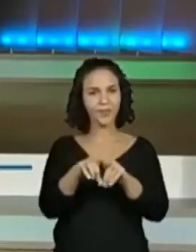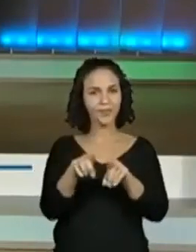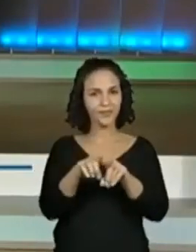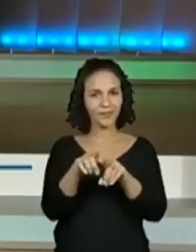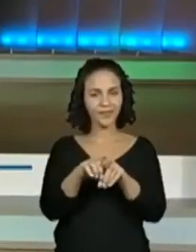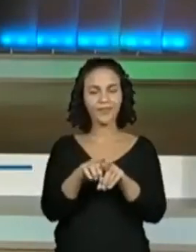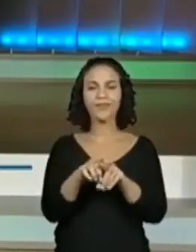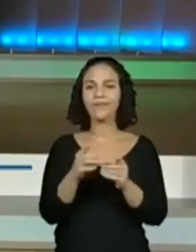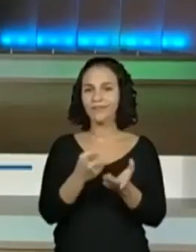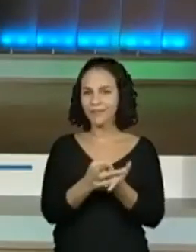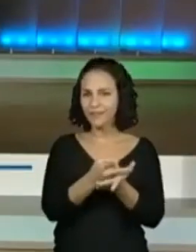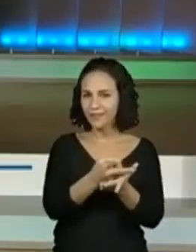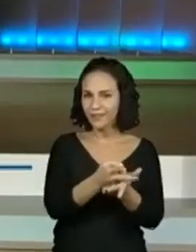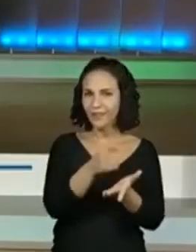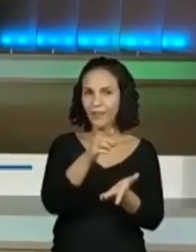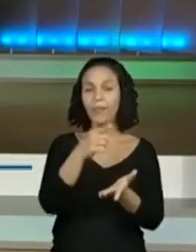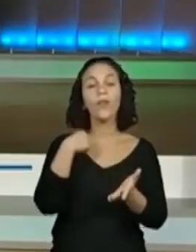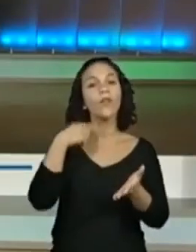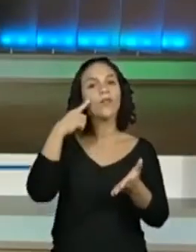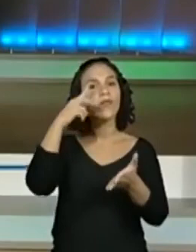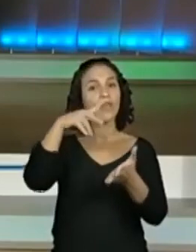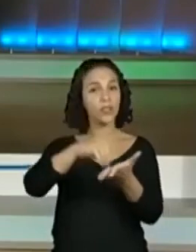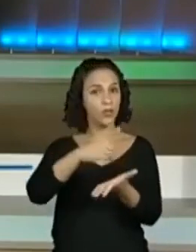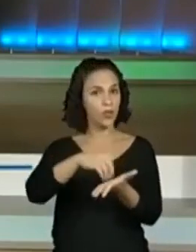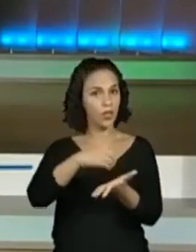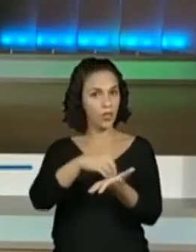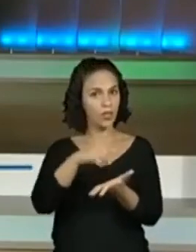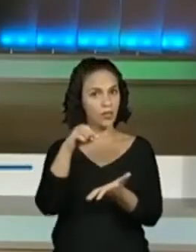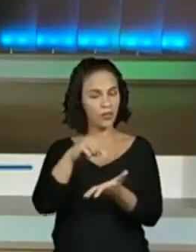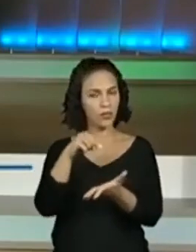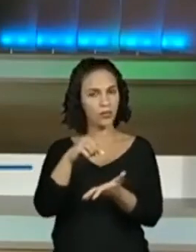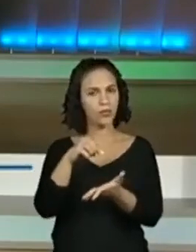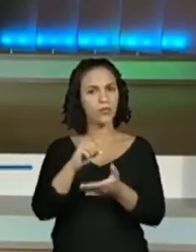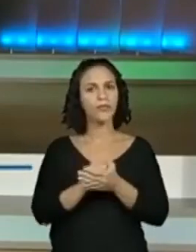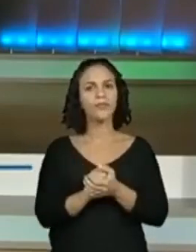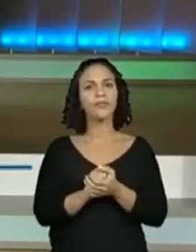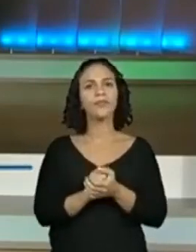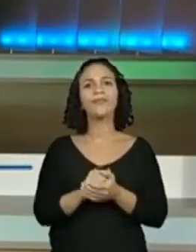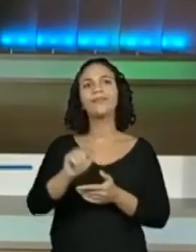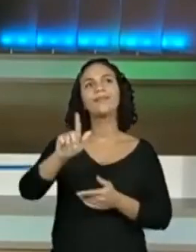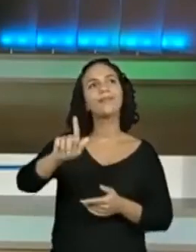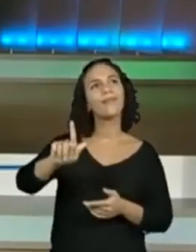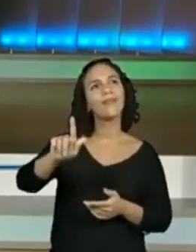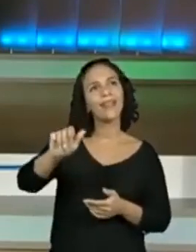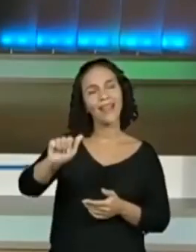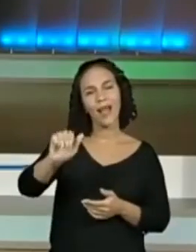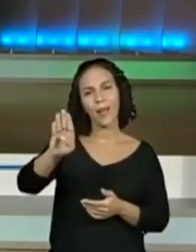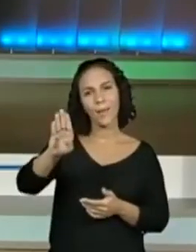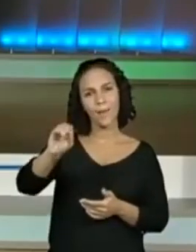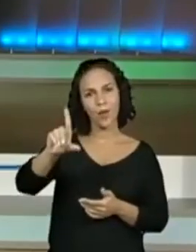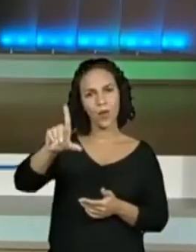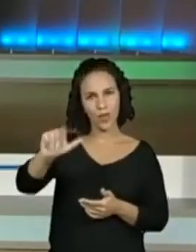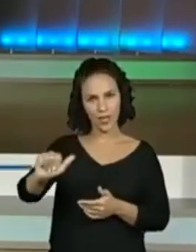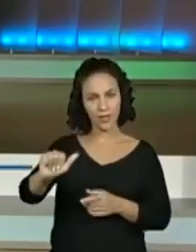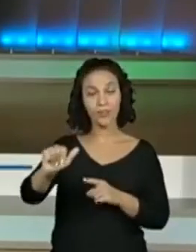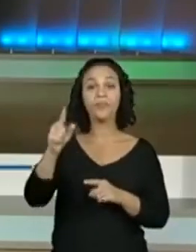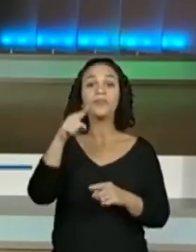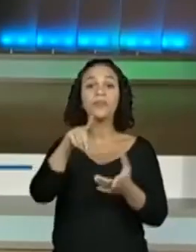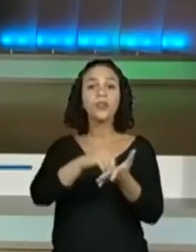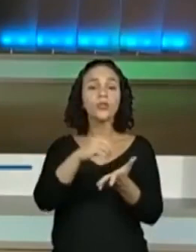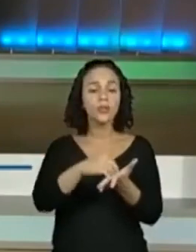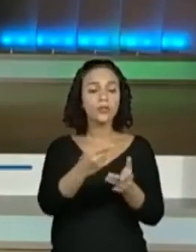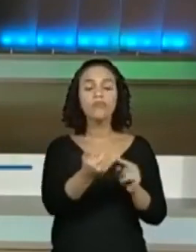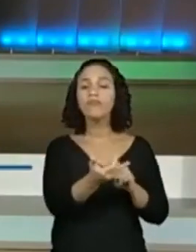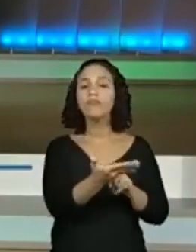dando continuidade, estou lendo pelo dicionário. No gabola, que é, nós tínhamos como significado,